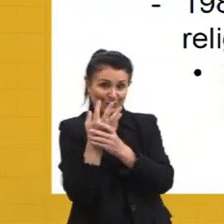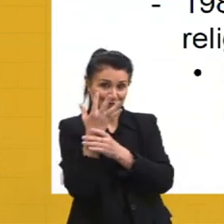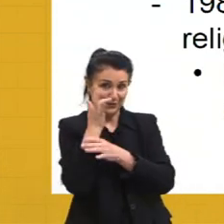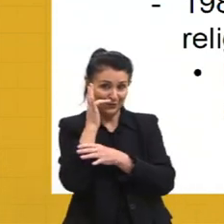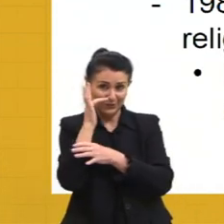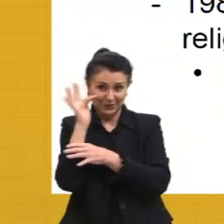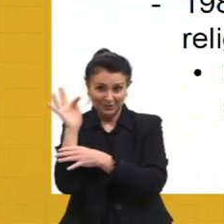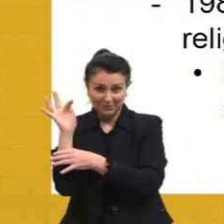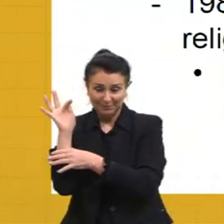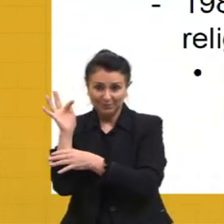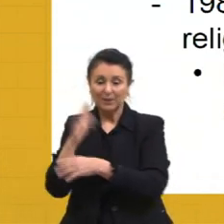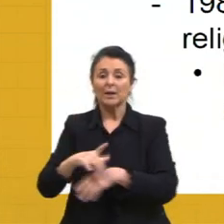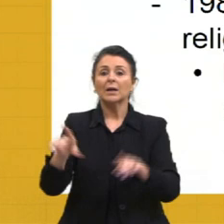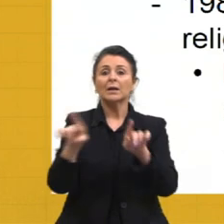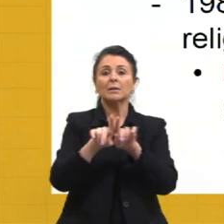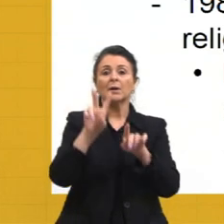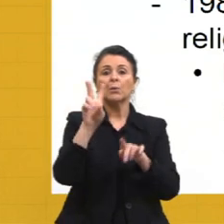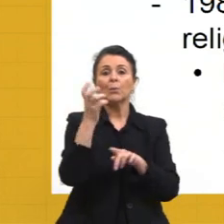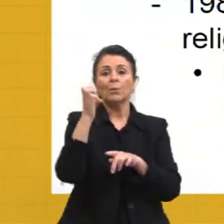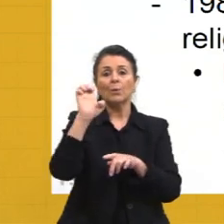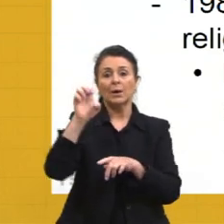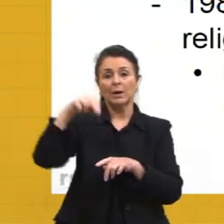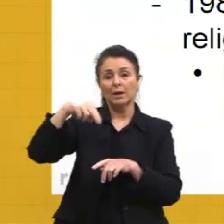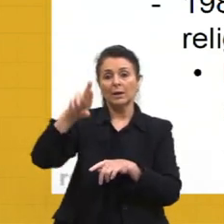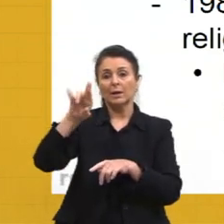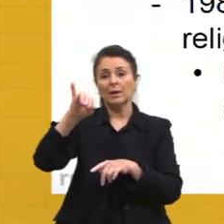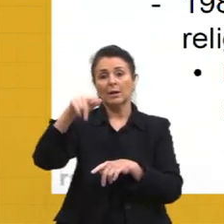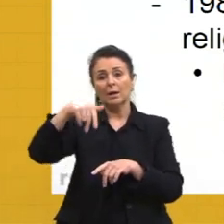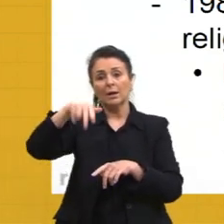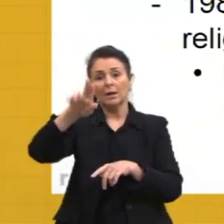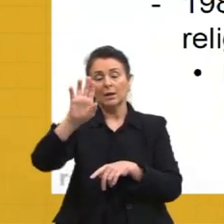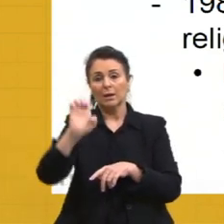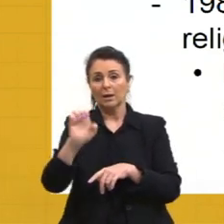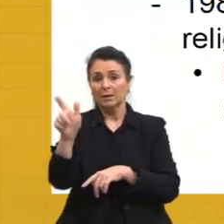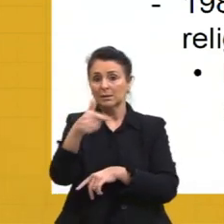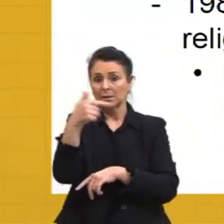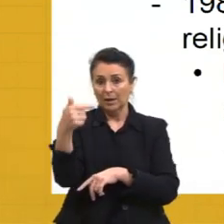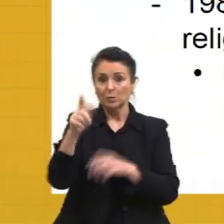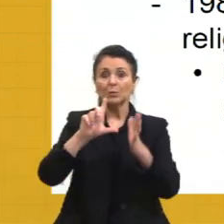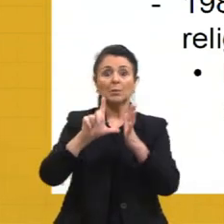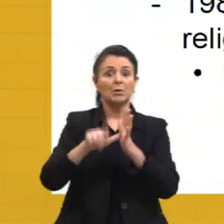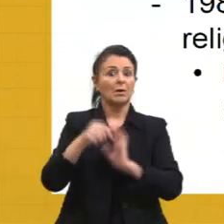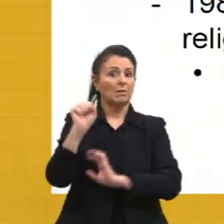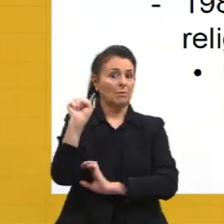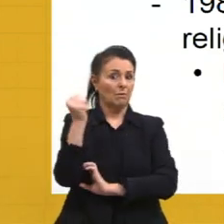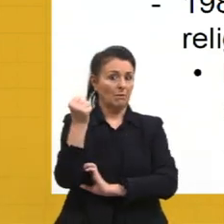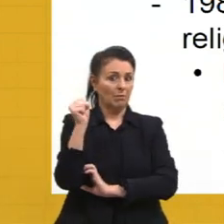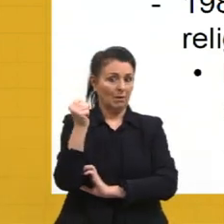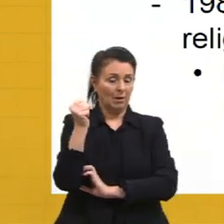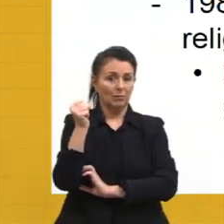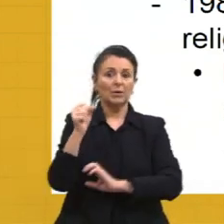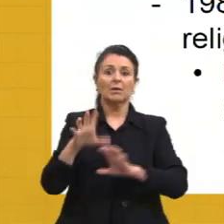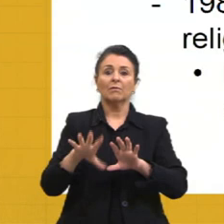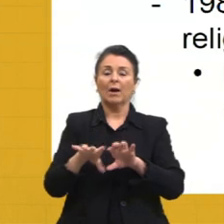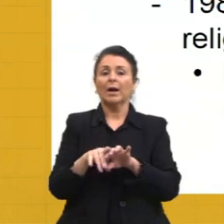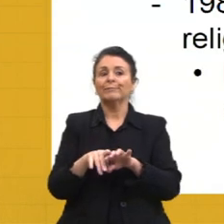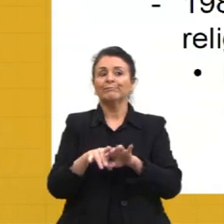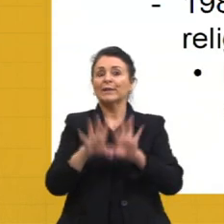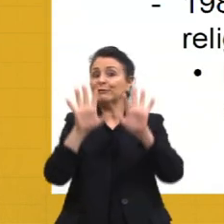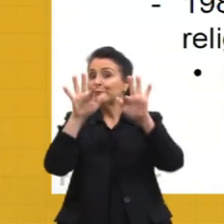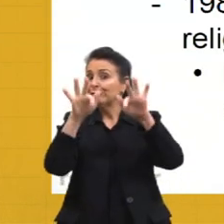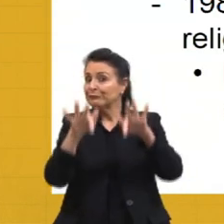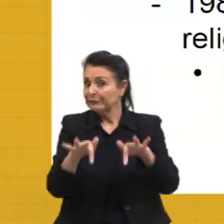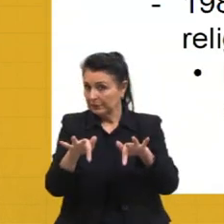O Henrique VII vai sair vitorioso. Depois, ele vai ter o filho dele, o Henrique VIII, que vai romper com a Igreja Católica,